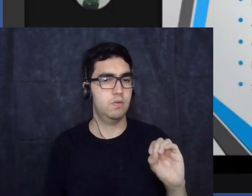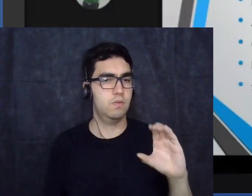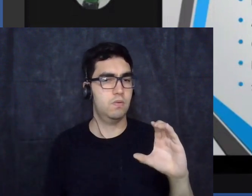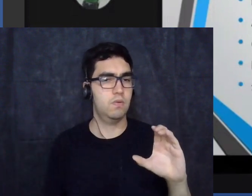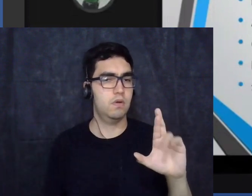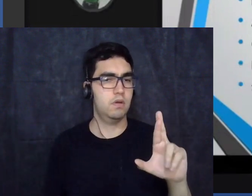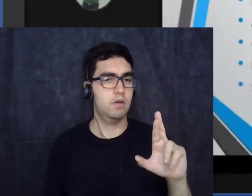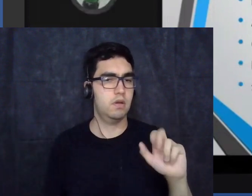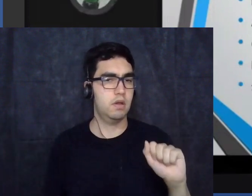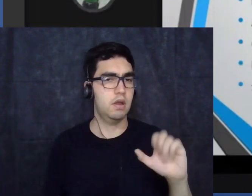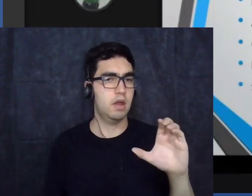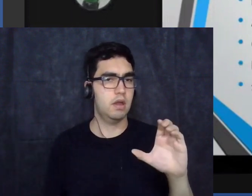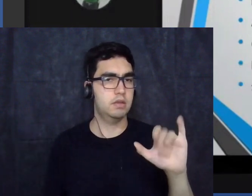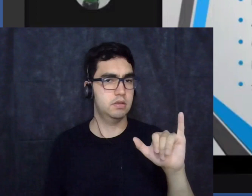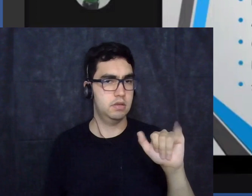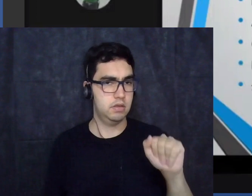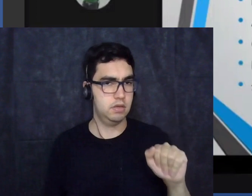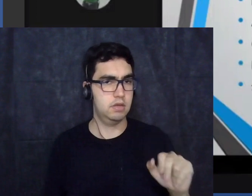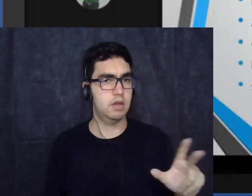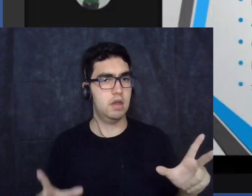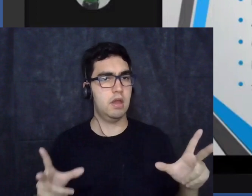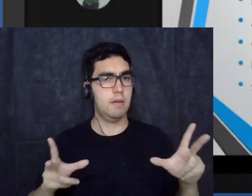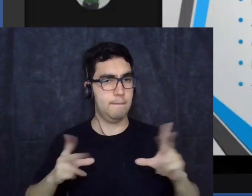eles colocam